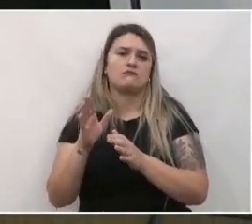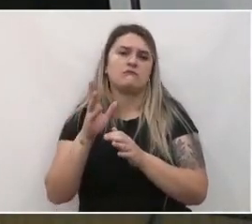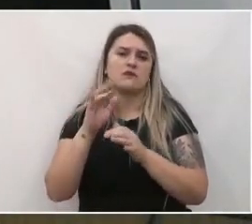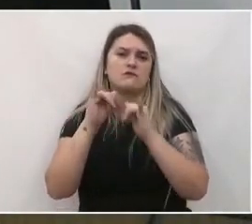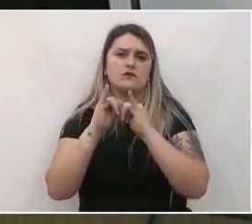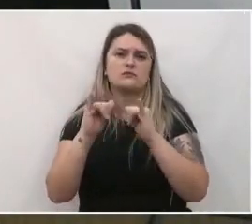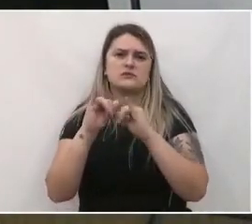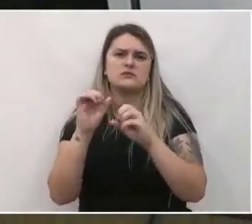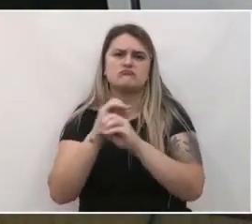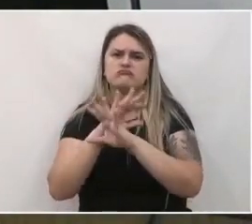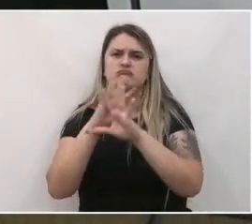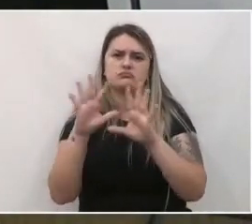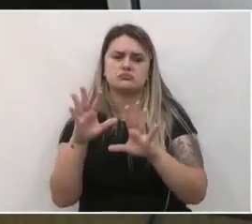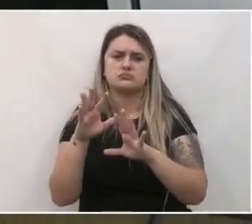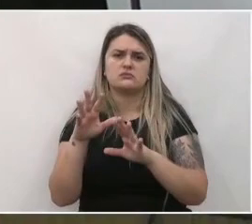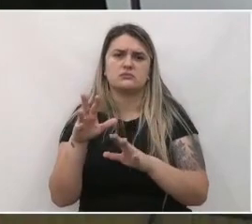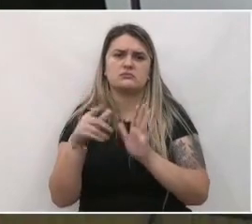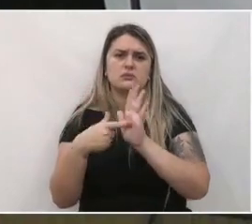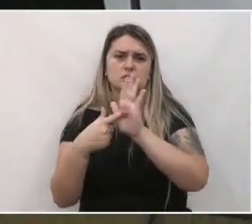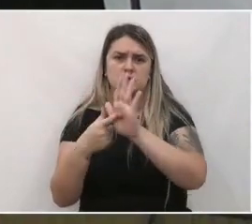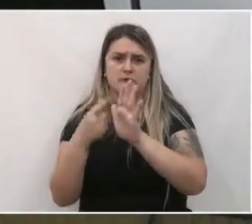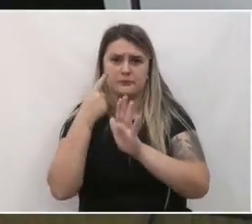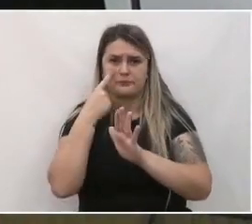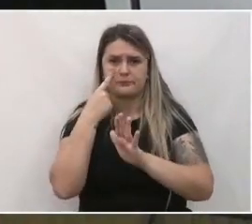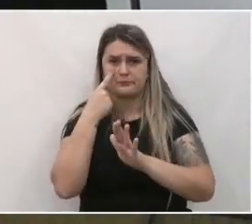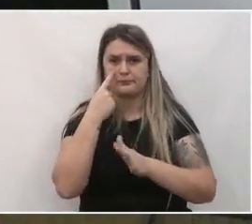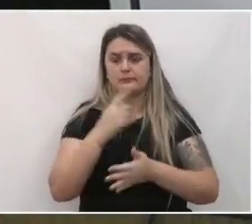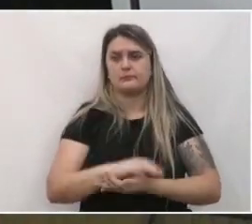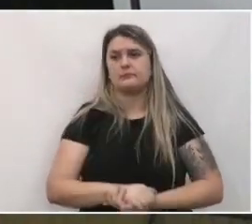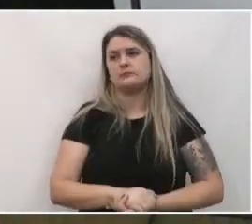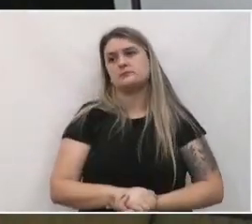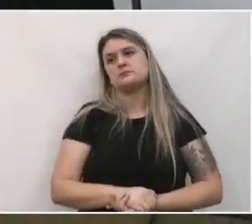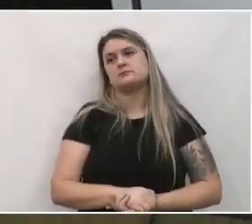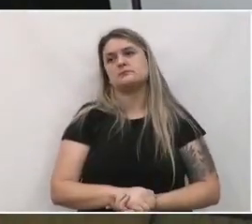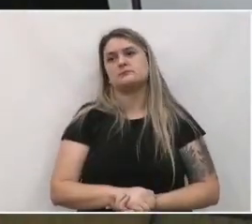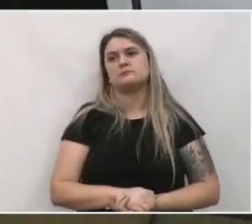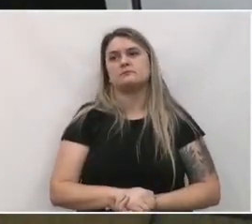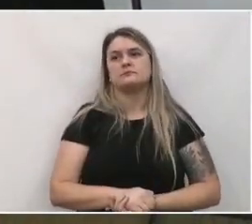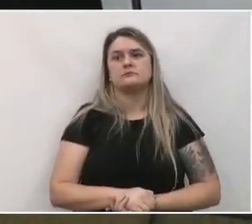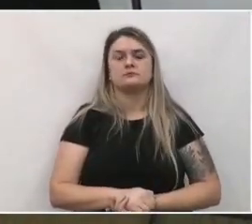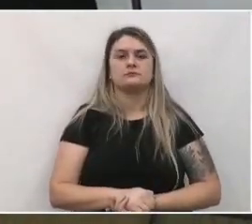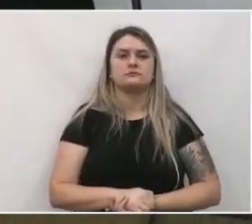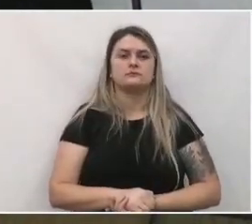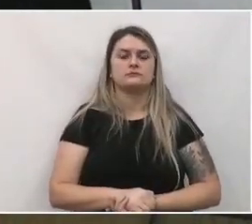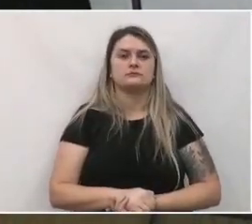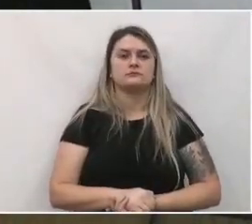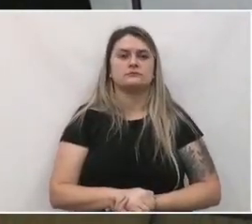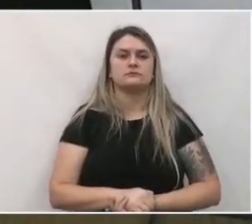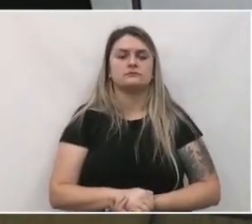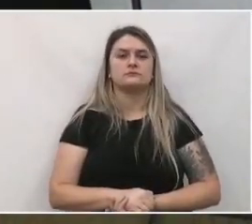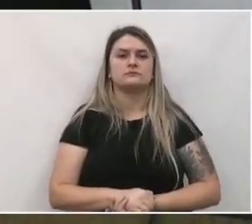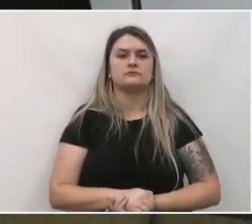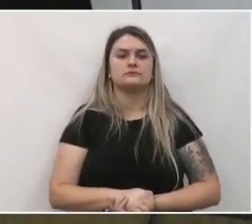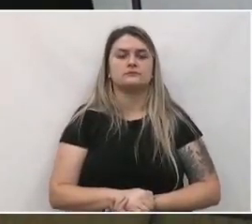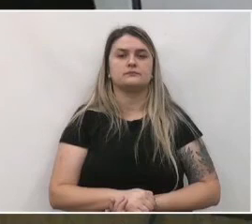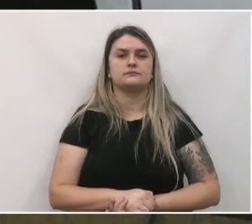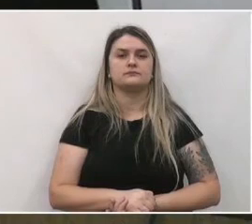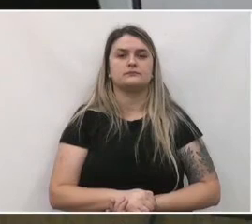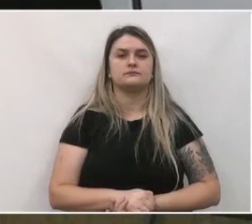claro pelo esquema que será apresentado aqui pela Gabriela só estou retornando aqui